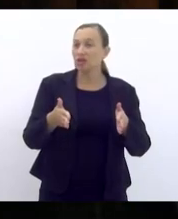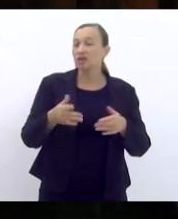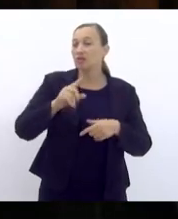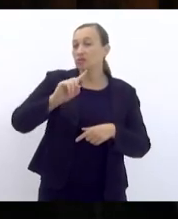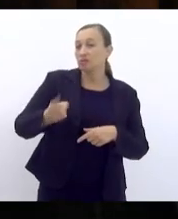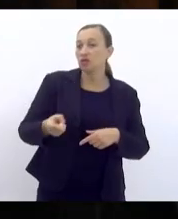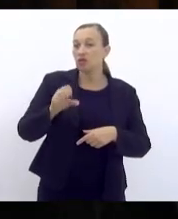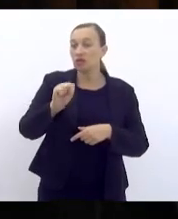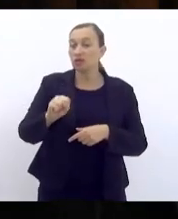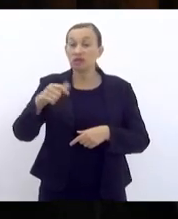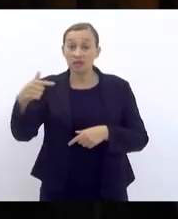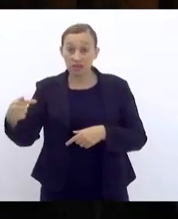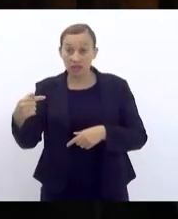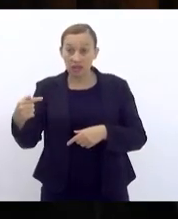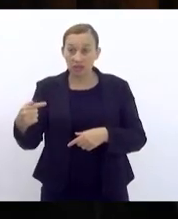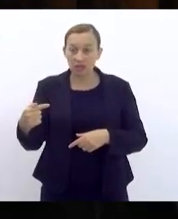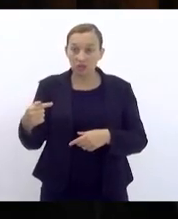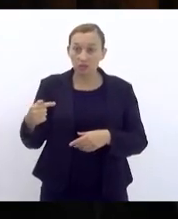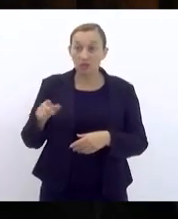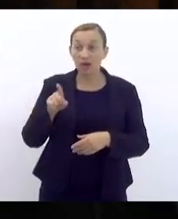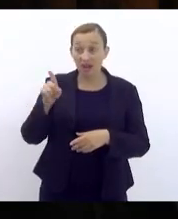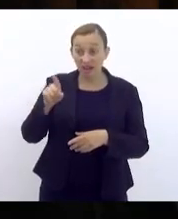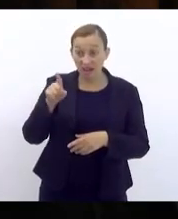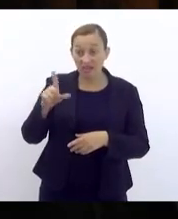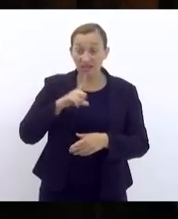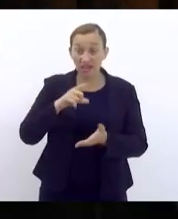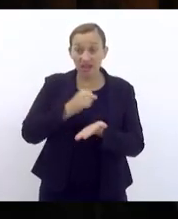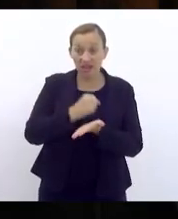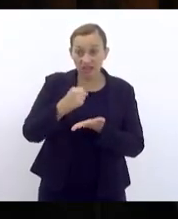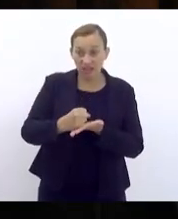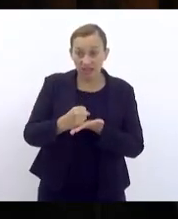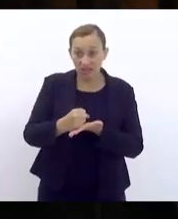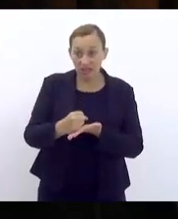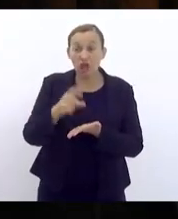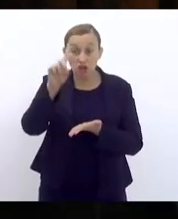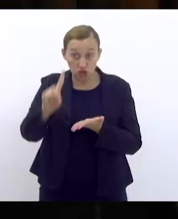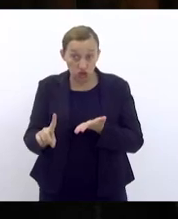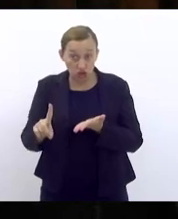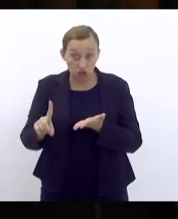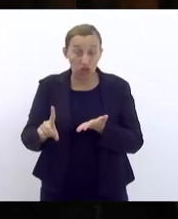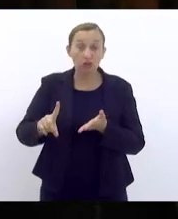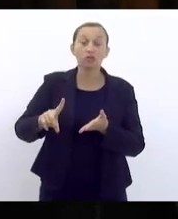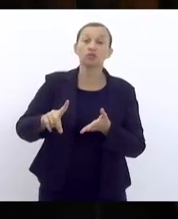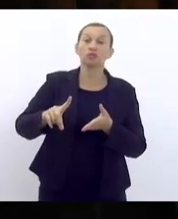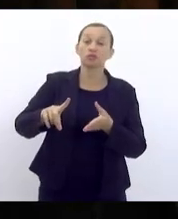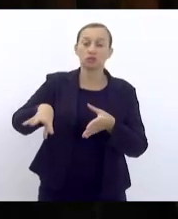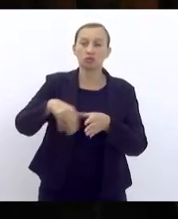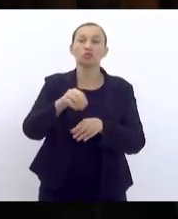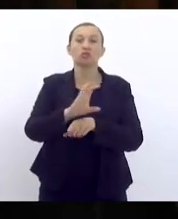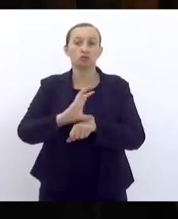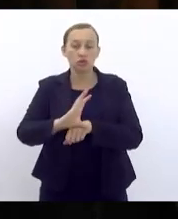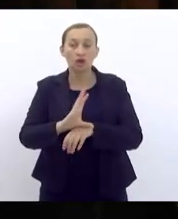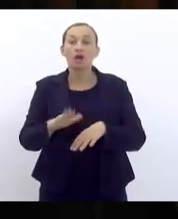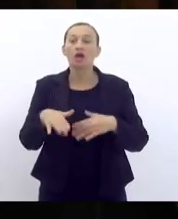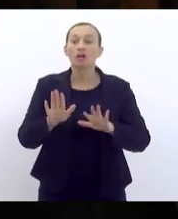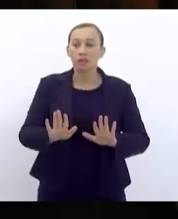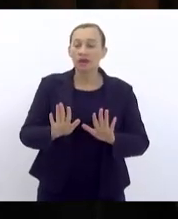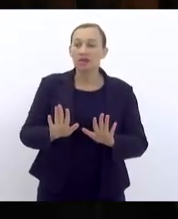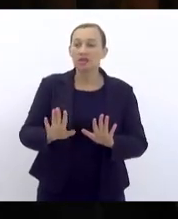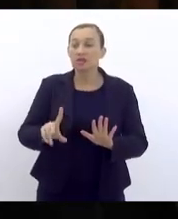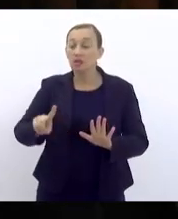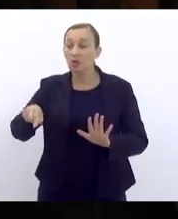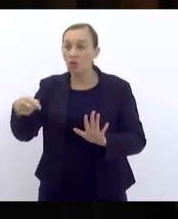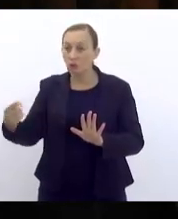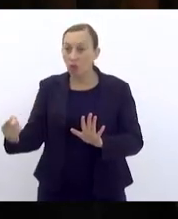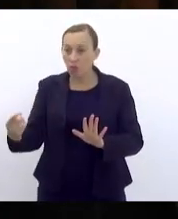.087. Isso para aquelas que têm a carteira assinada e os direitos constituídos. Para a maior parte da categoria,